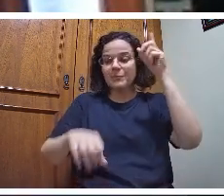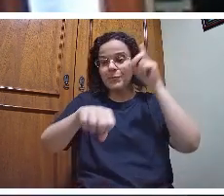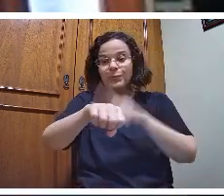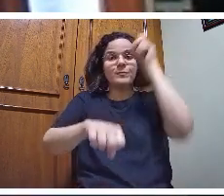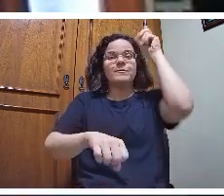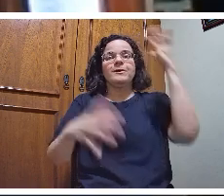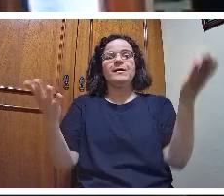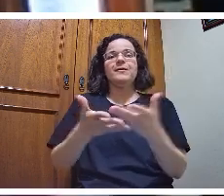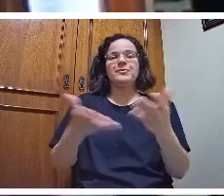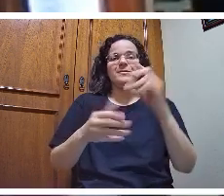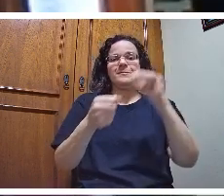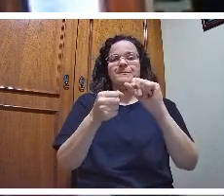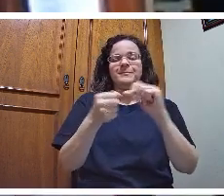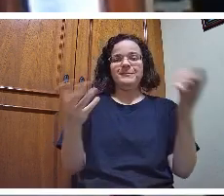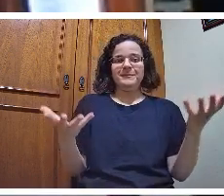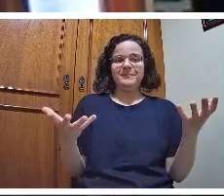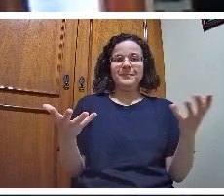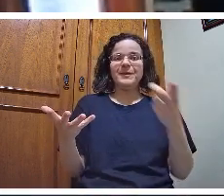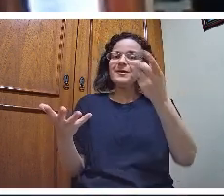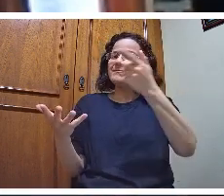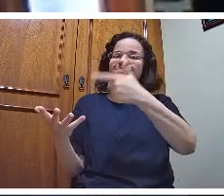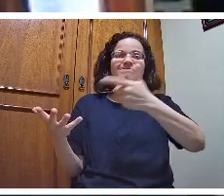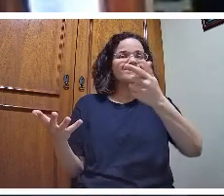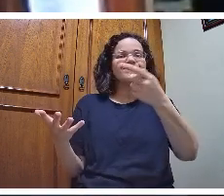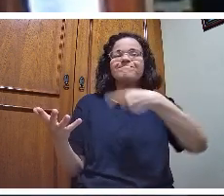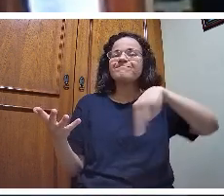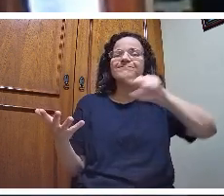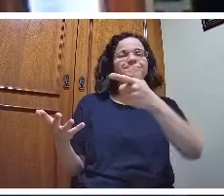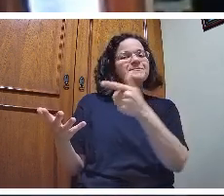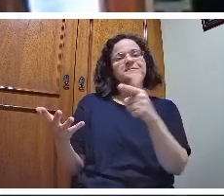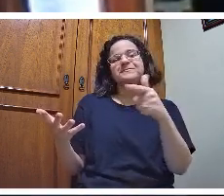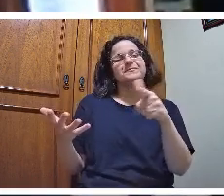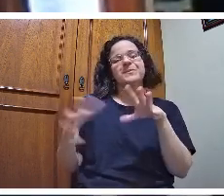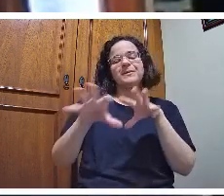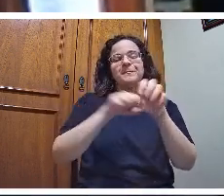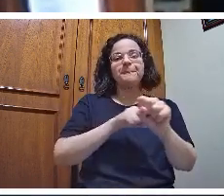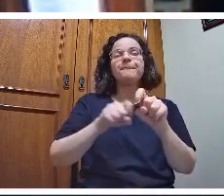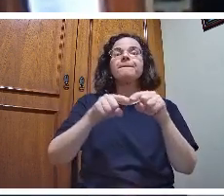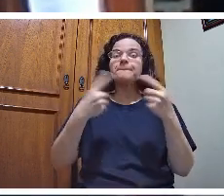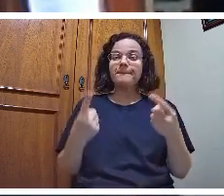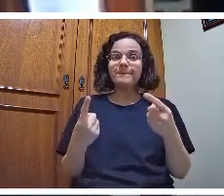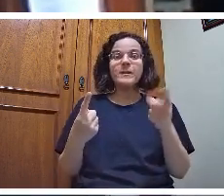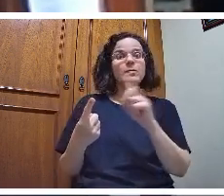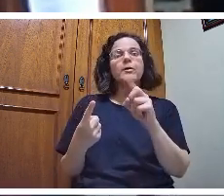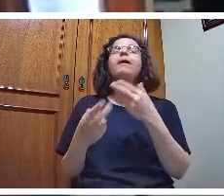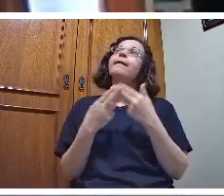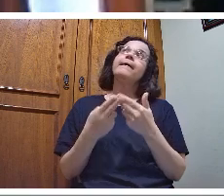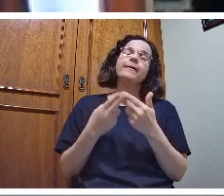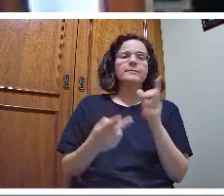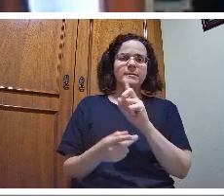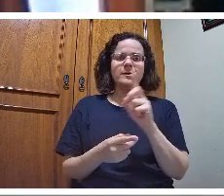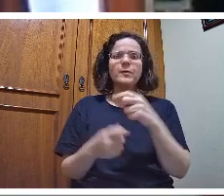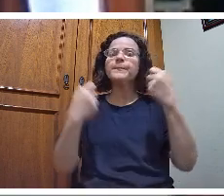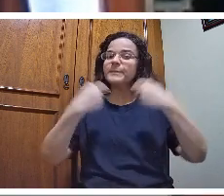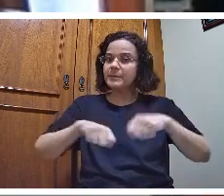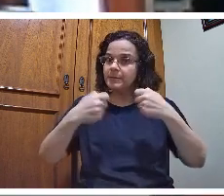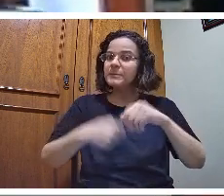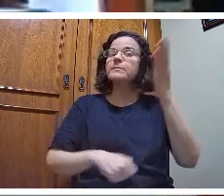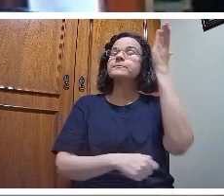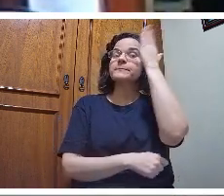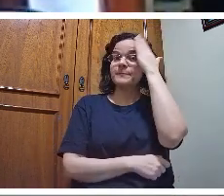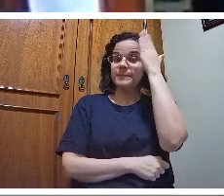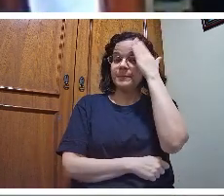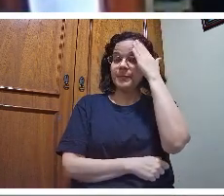formação. Então, temos que nos contentar. Não é contentar. Temos que ser cientes da realidade em que nós vivemos. E trabalhar, sim,